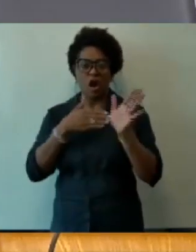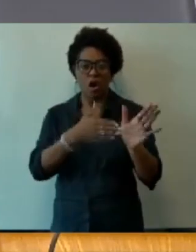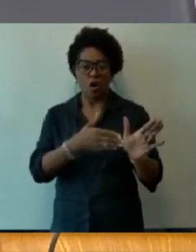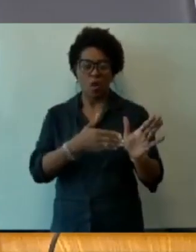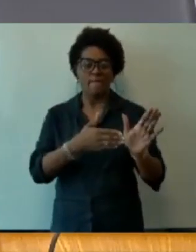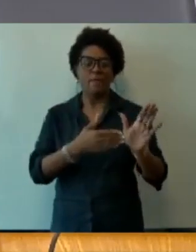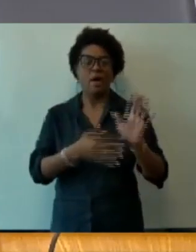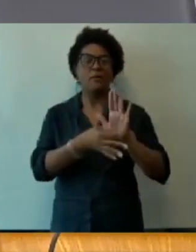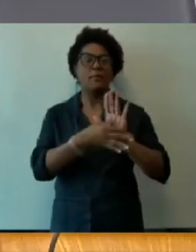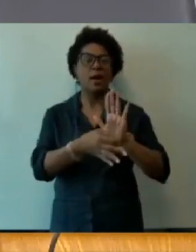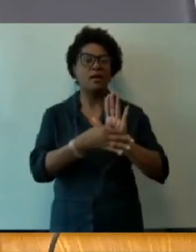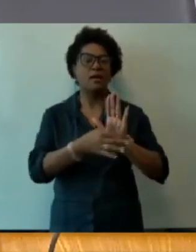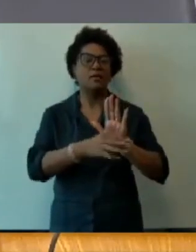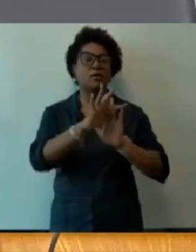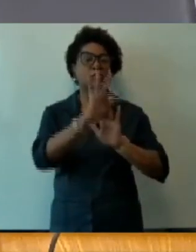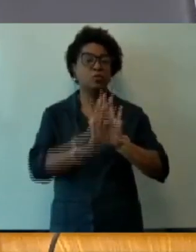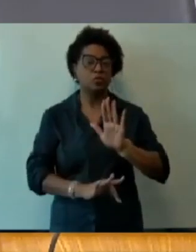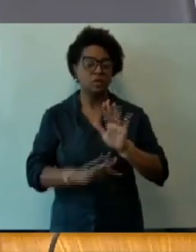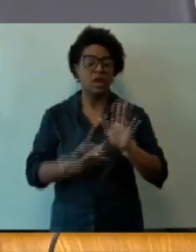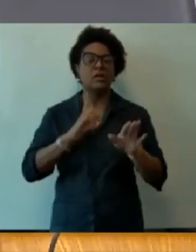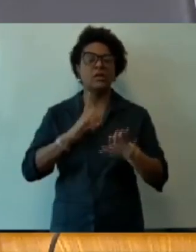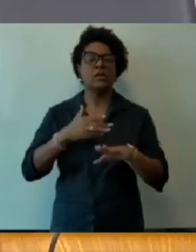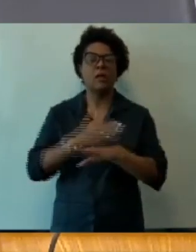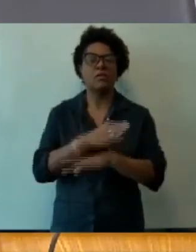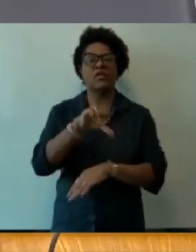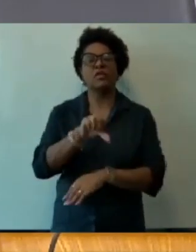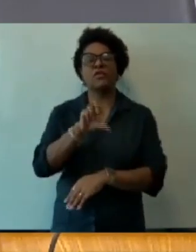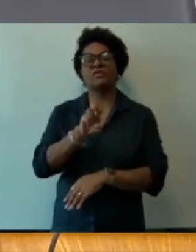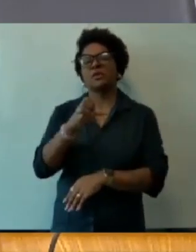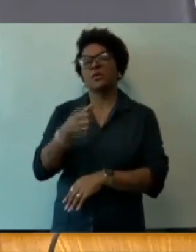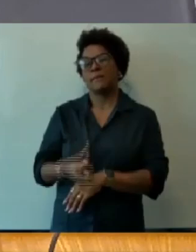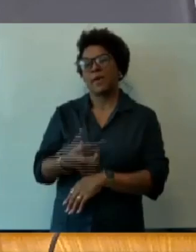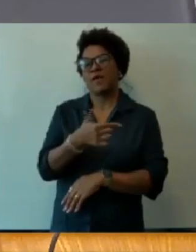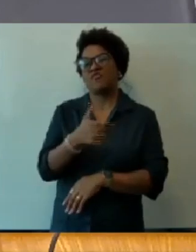parecer do PL 956, barra 2024, primeiro turno.